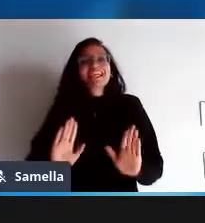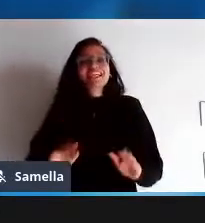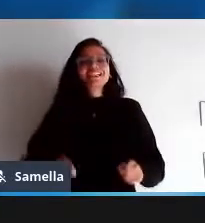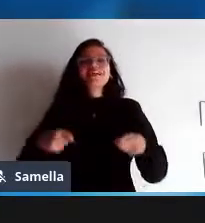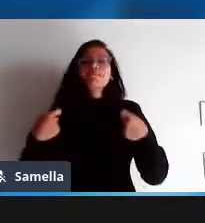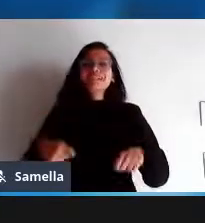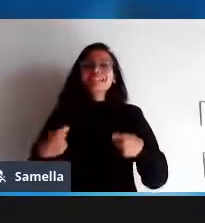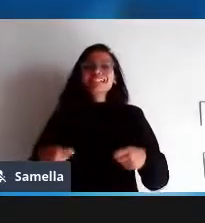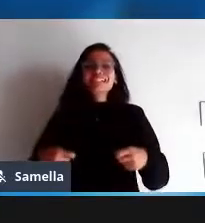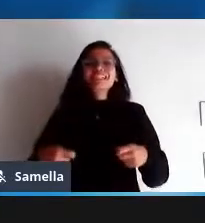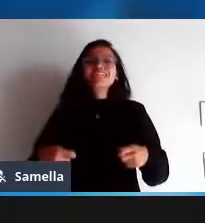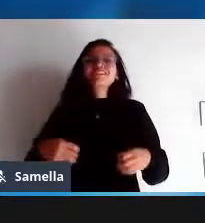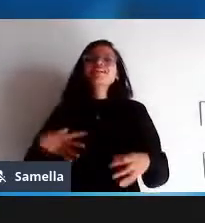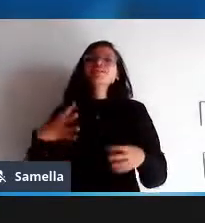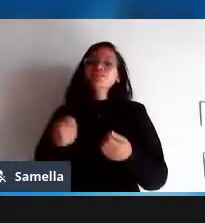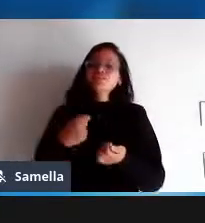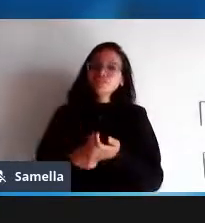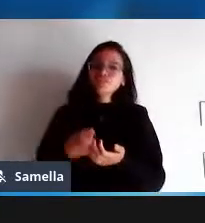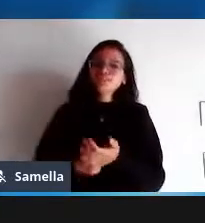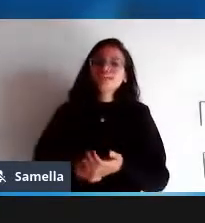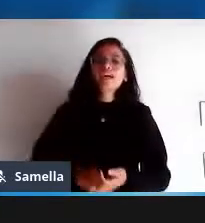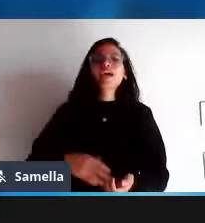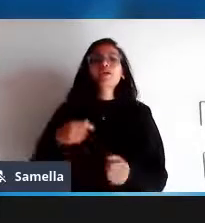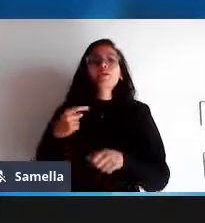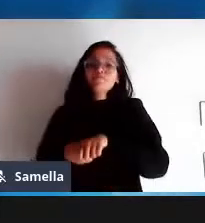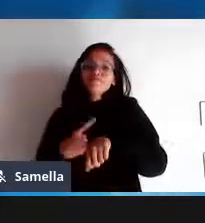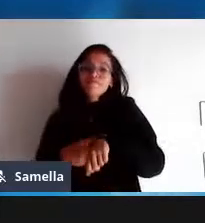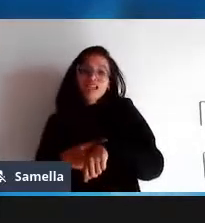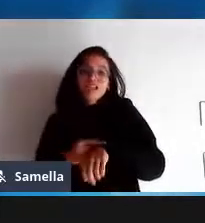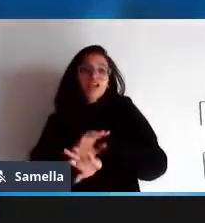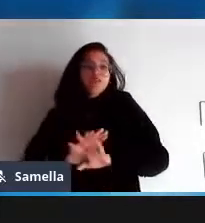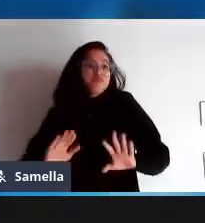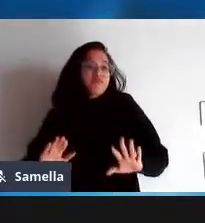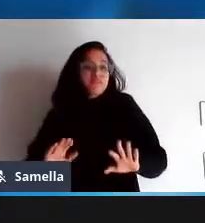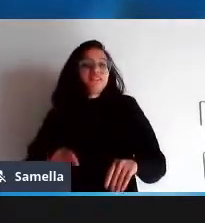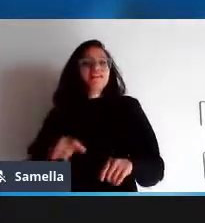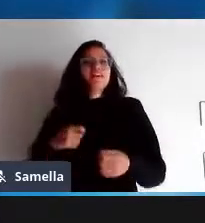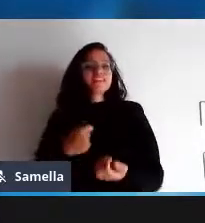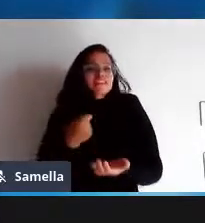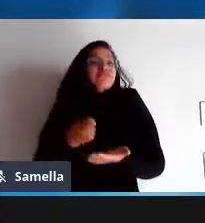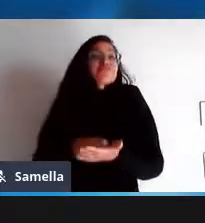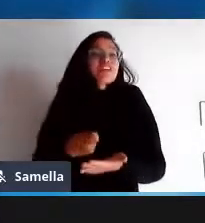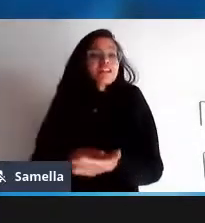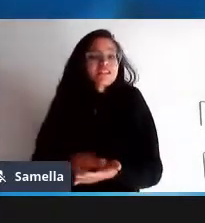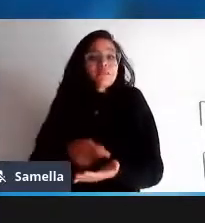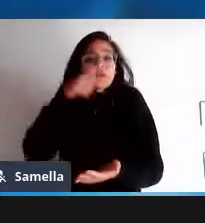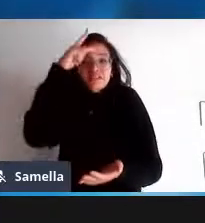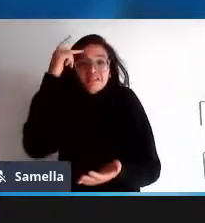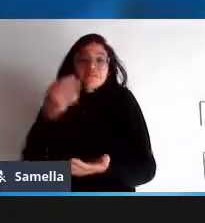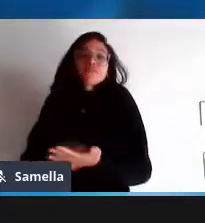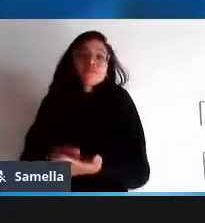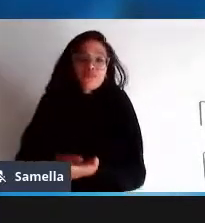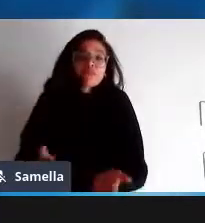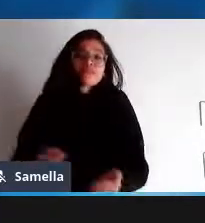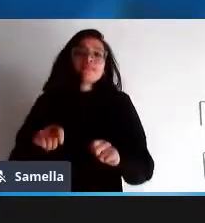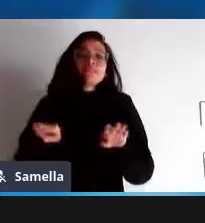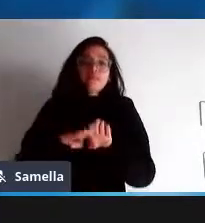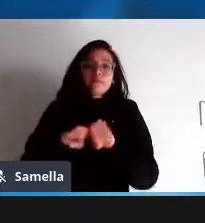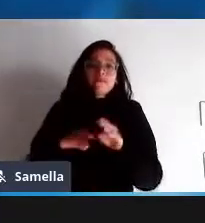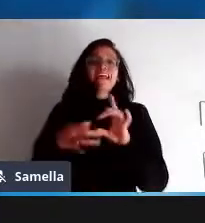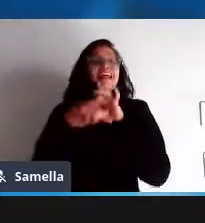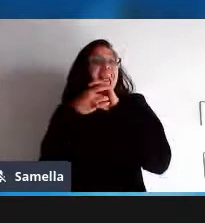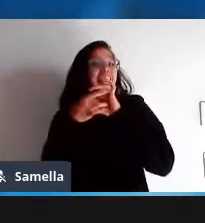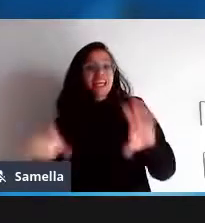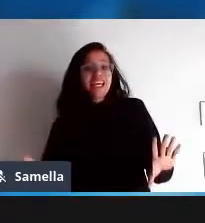leva tempo tá e exige financiamento principalmente então livre não é